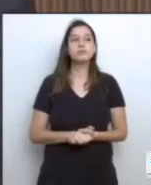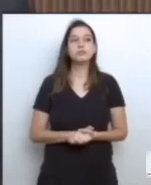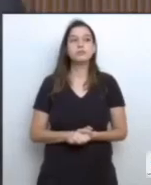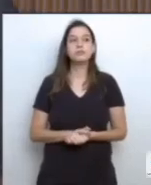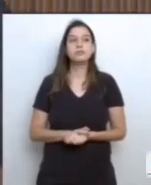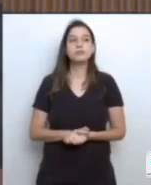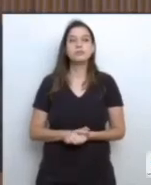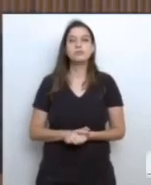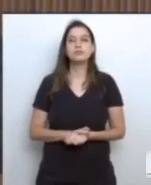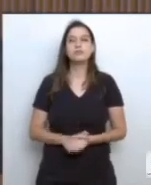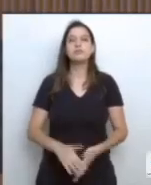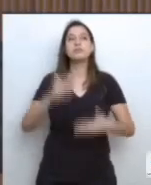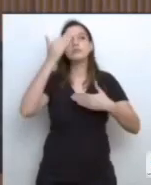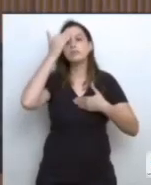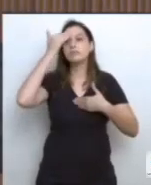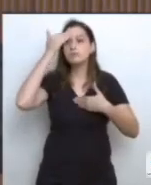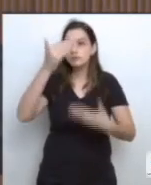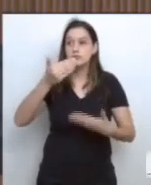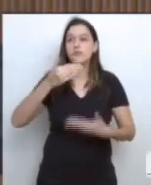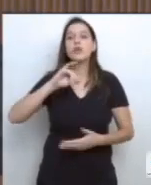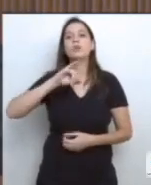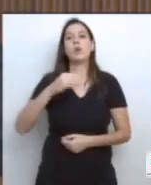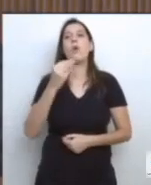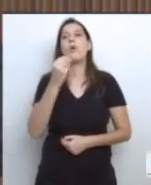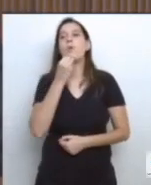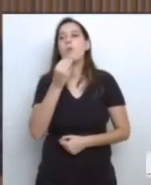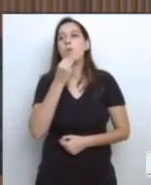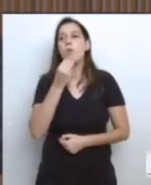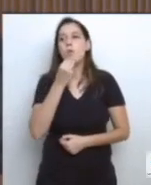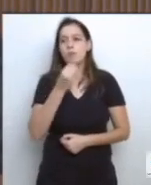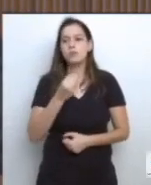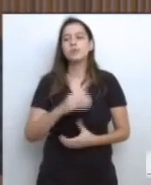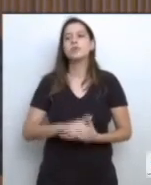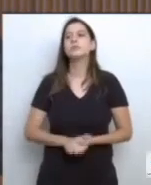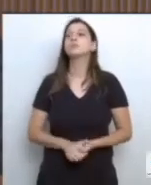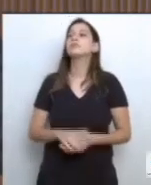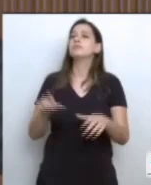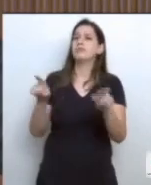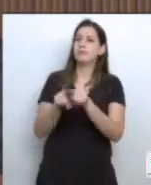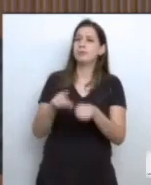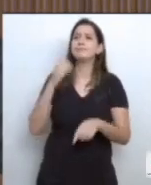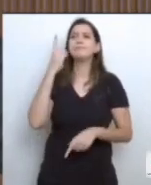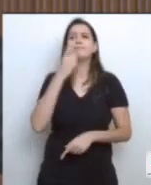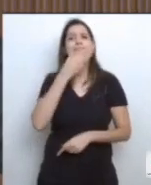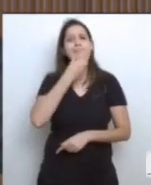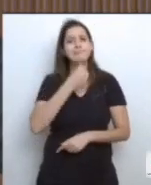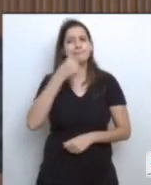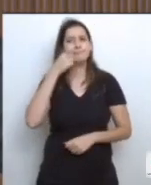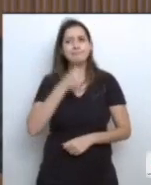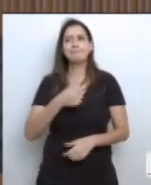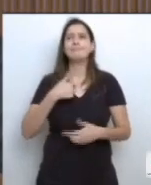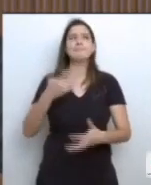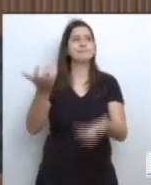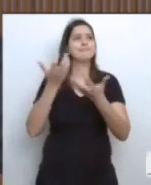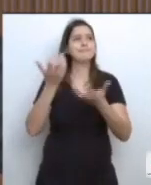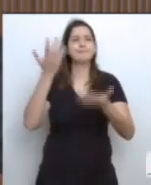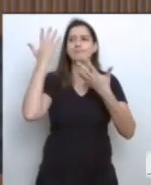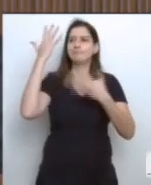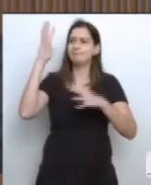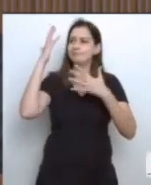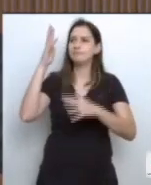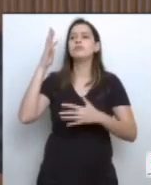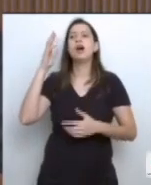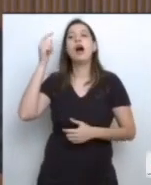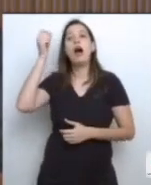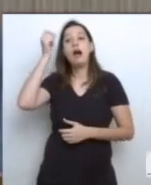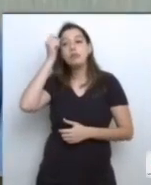Obrigado pela oportunidade, professor Lemos, nobres deputados e deputadas. Eu quero aqui parabenizar a ideia de a gente formar uma